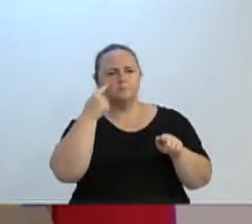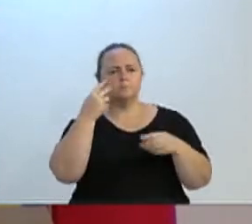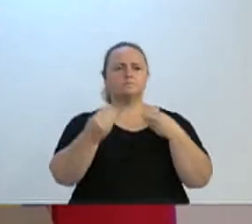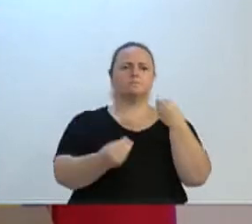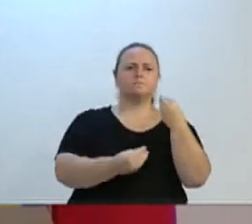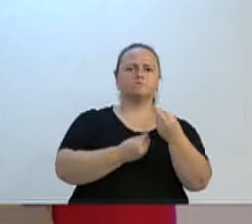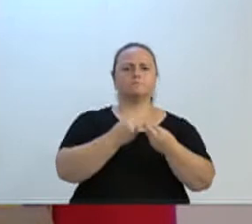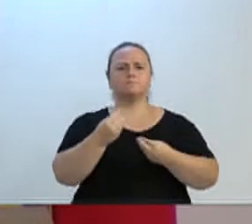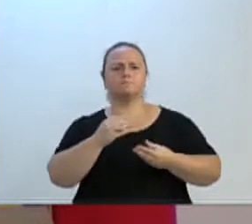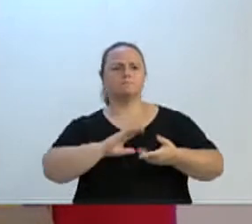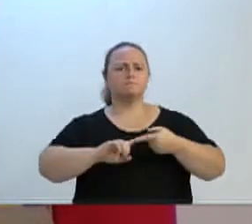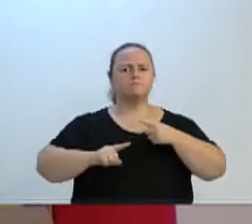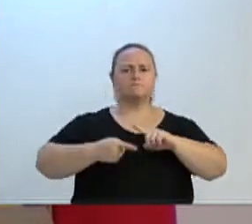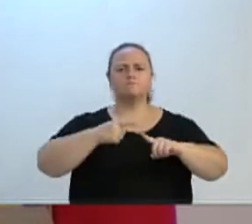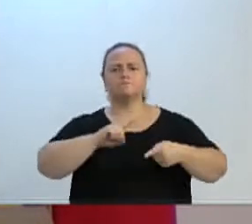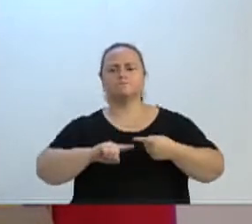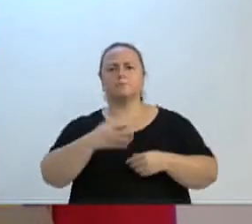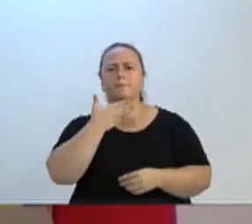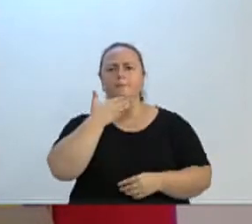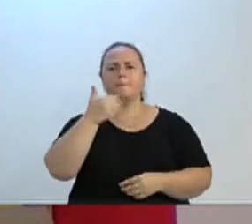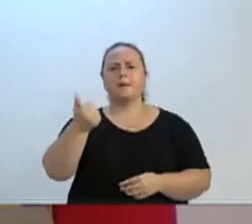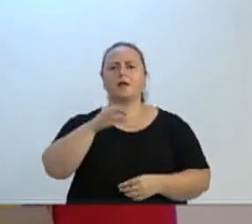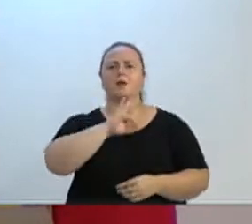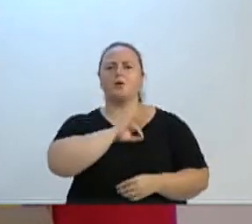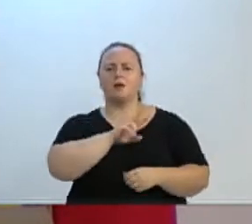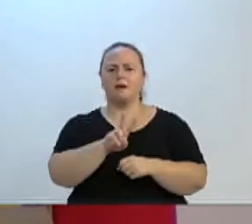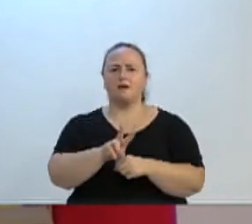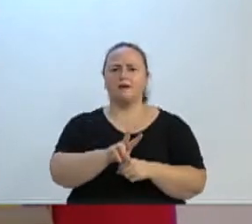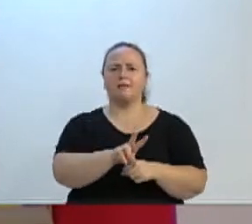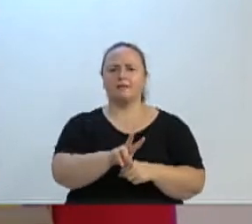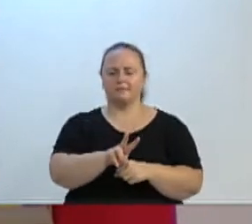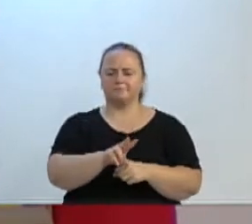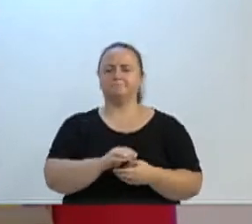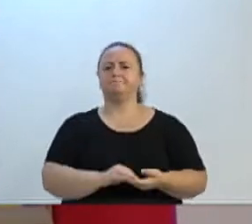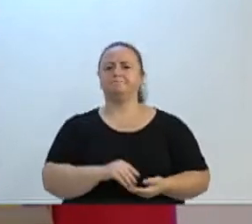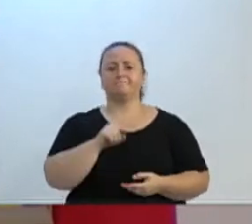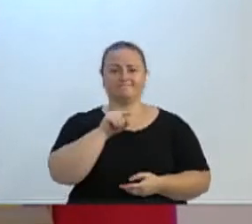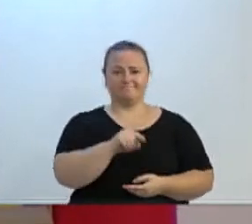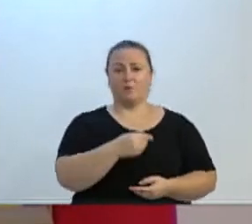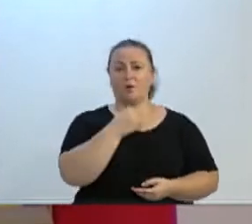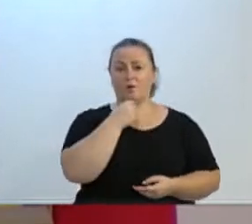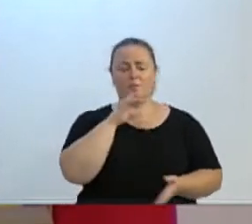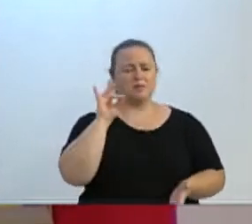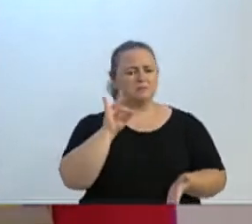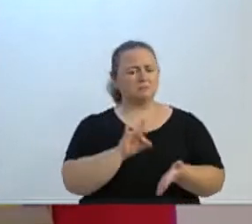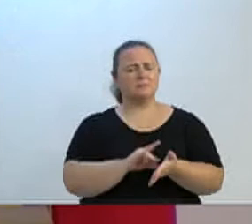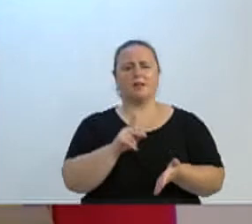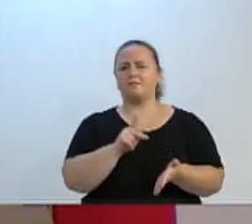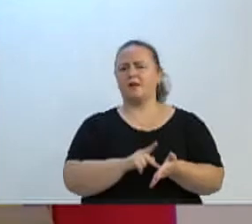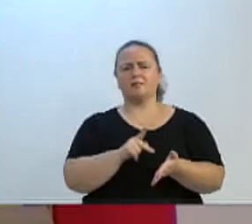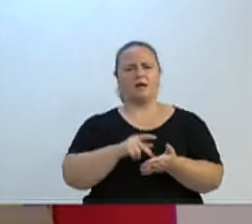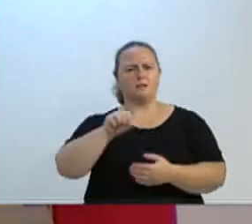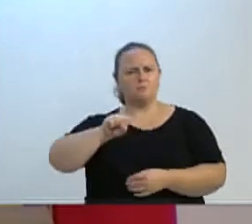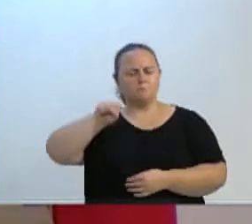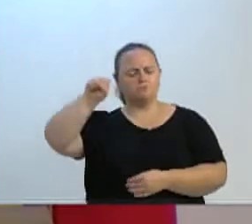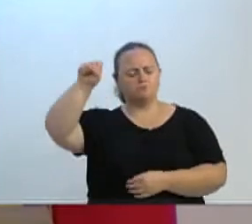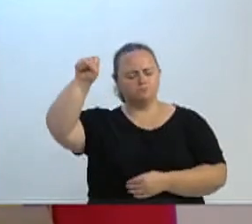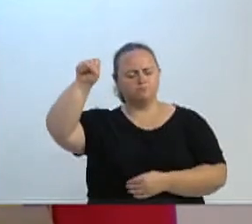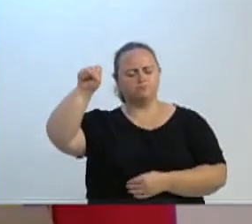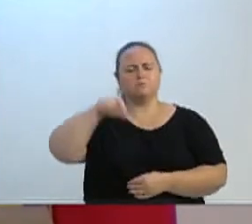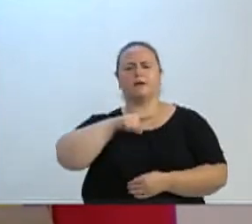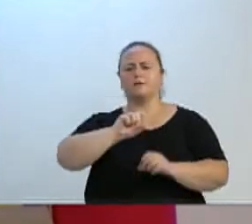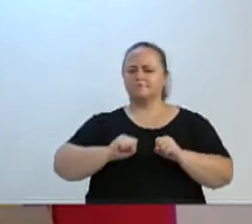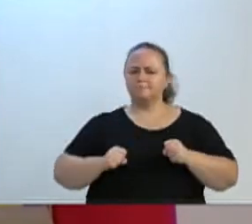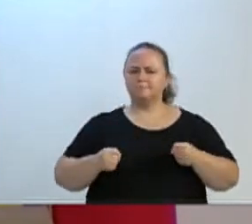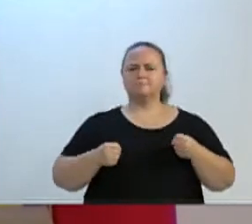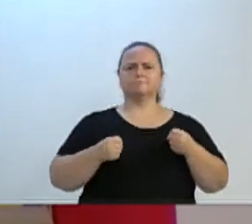melhorias para a guarda. Enfim, ele realmente foi um herói e serviu com bravura a guarda